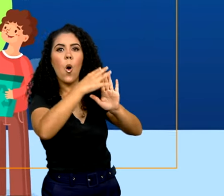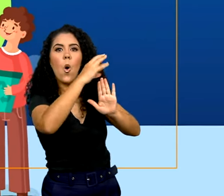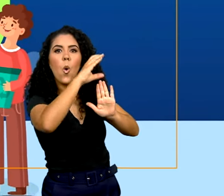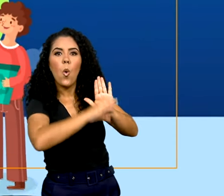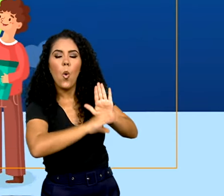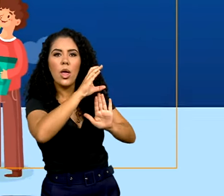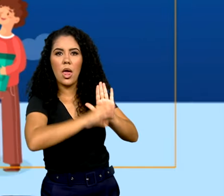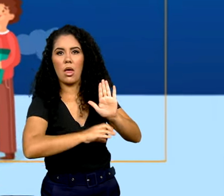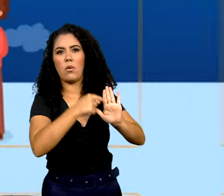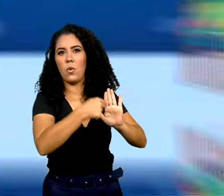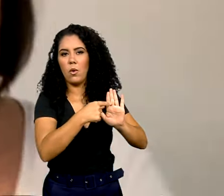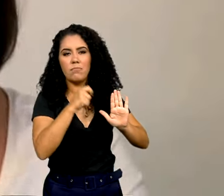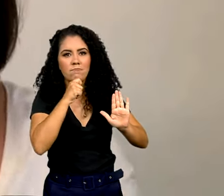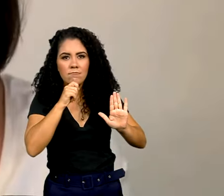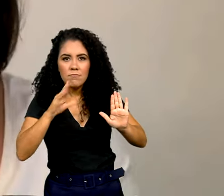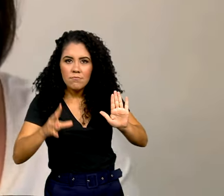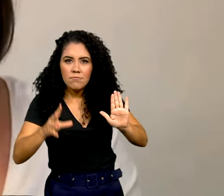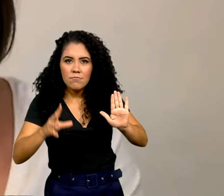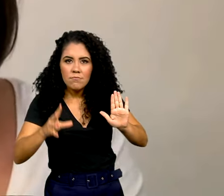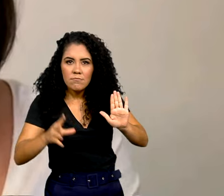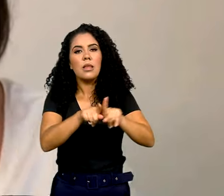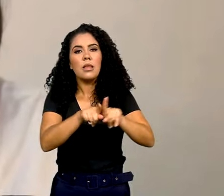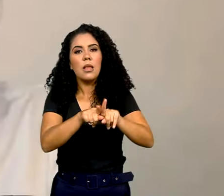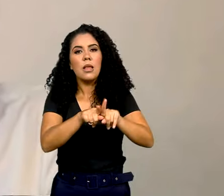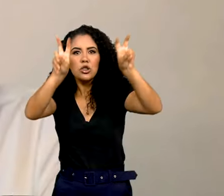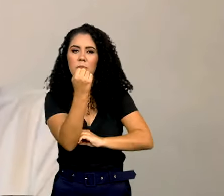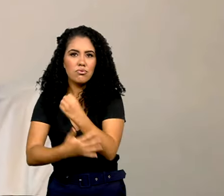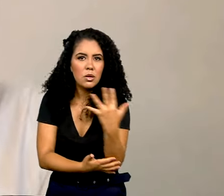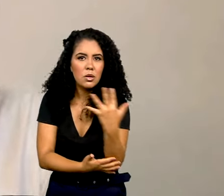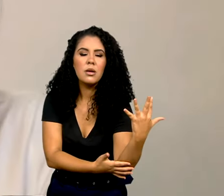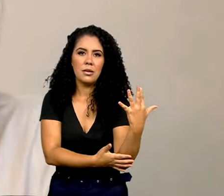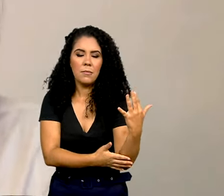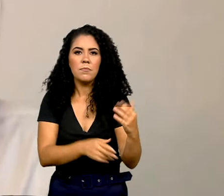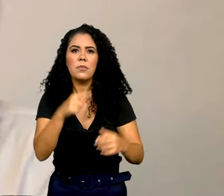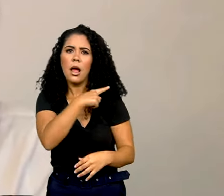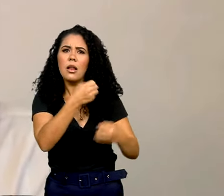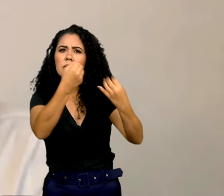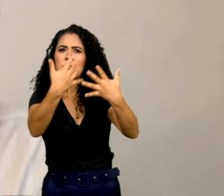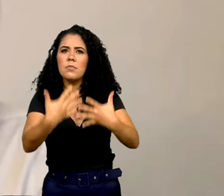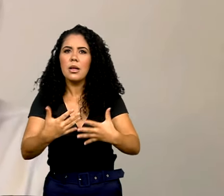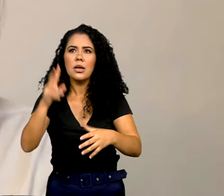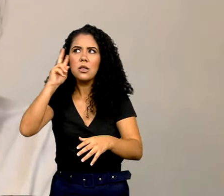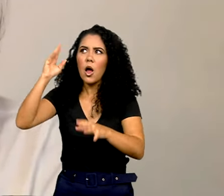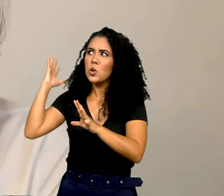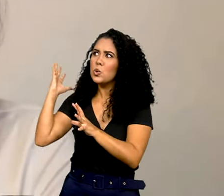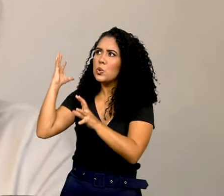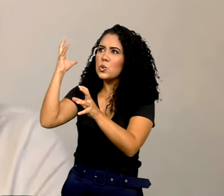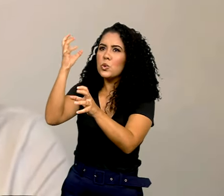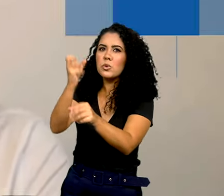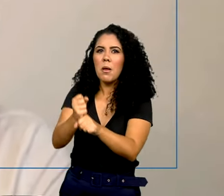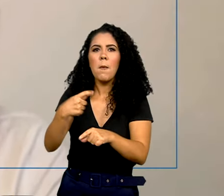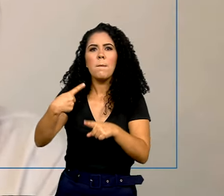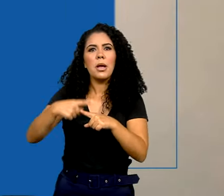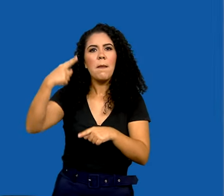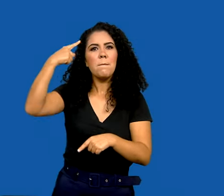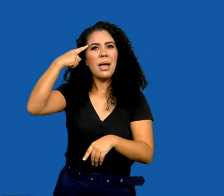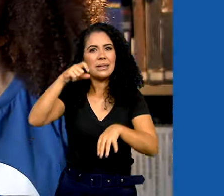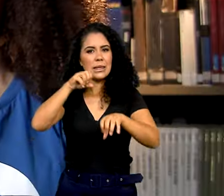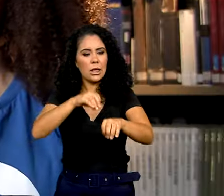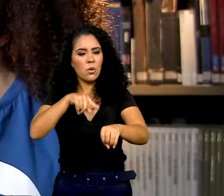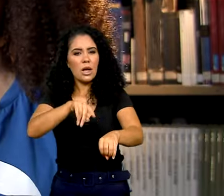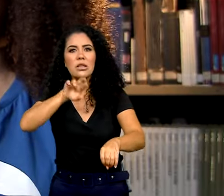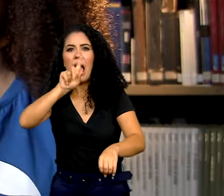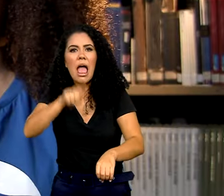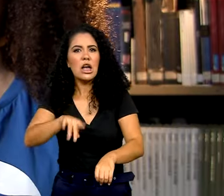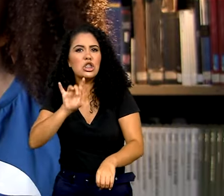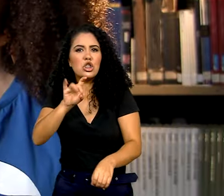função das escolas. Muitas escolas não abordam essa discussão com seus estudantes. A